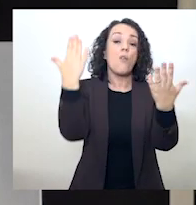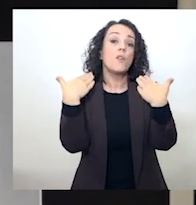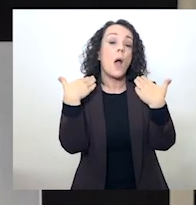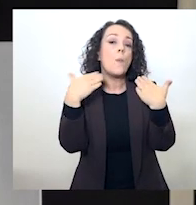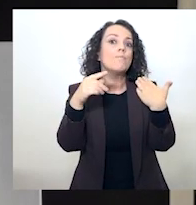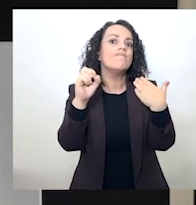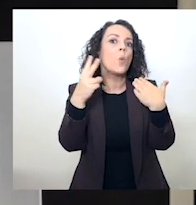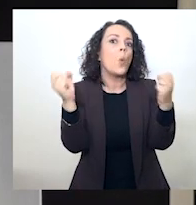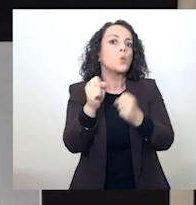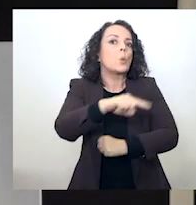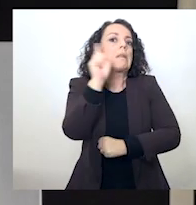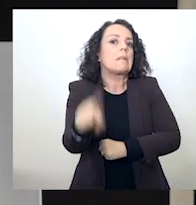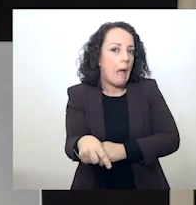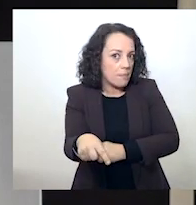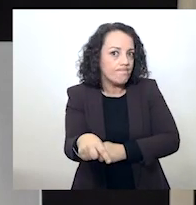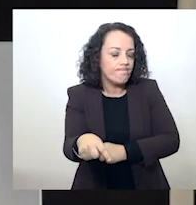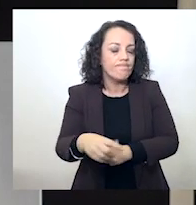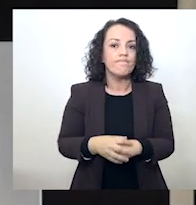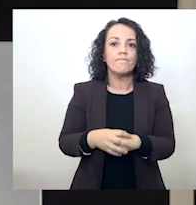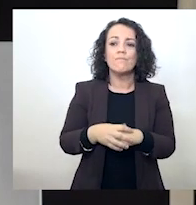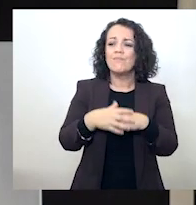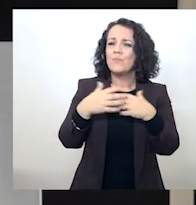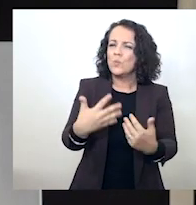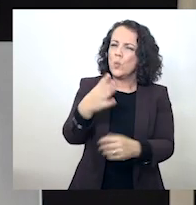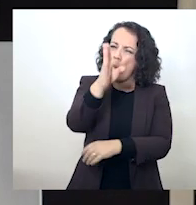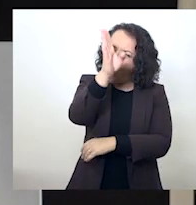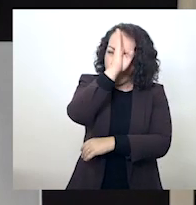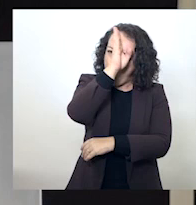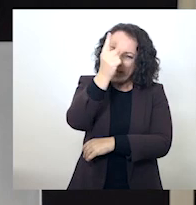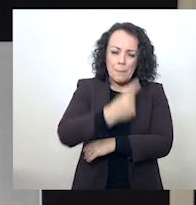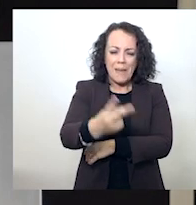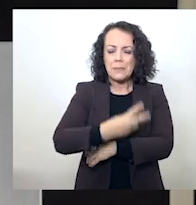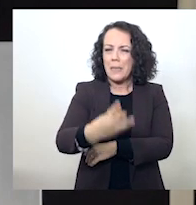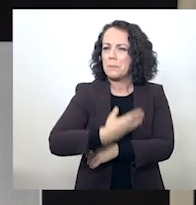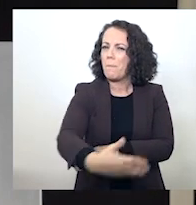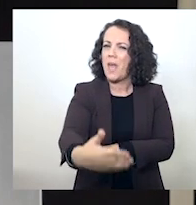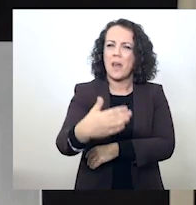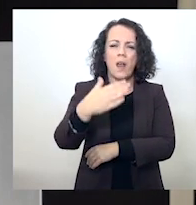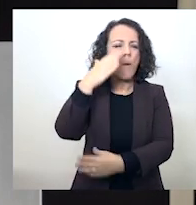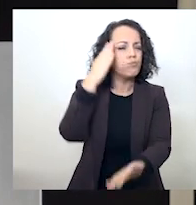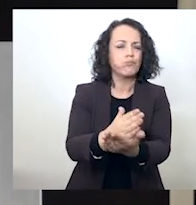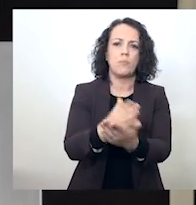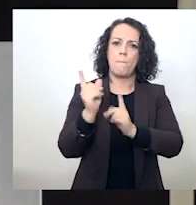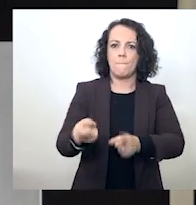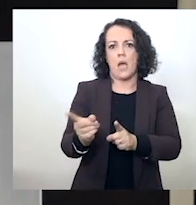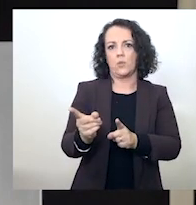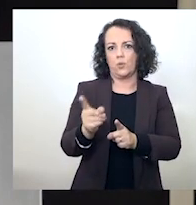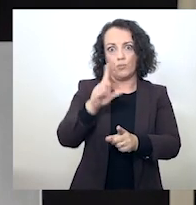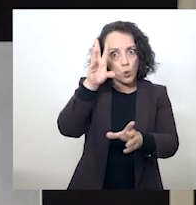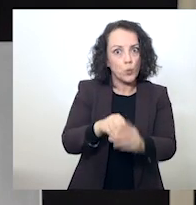se o outono. E joga-se tudo nas próximas semanas, até março, inclusive,